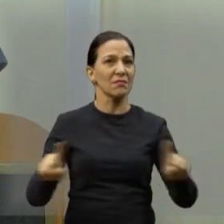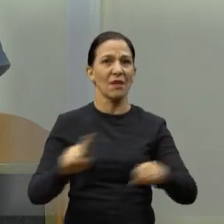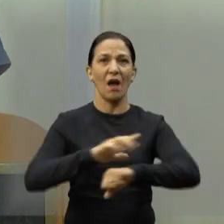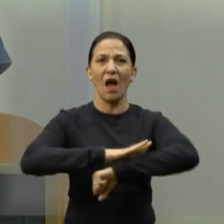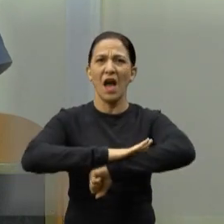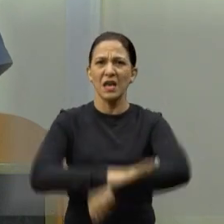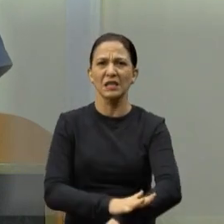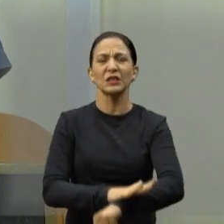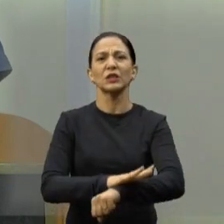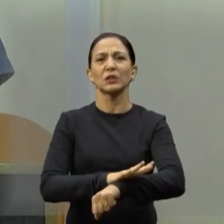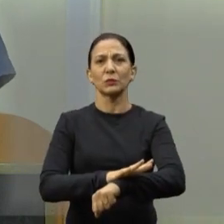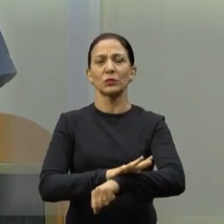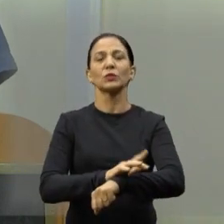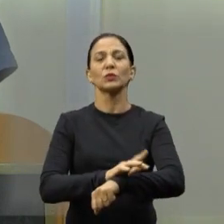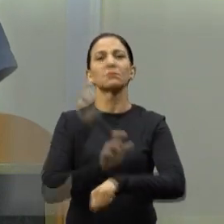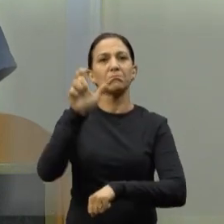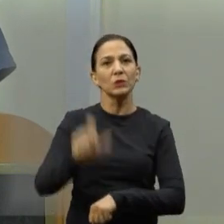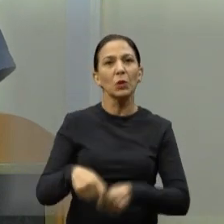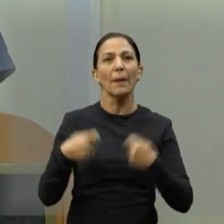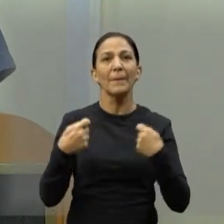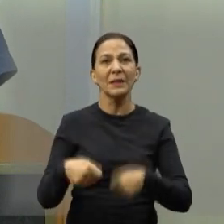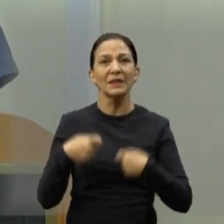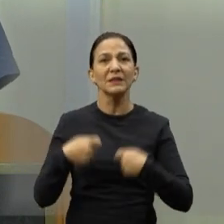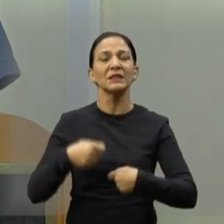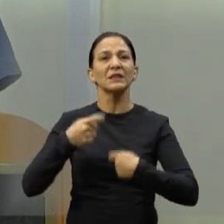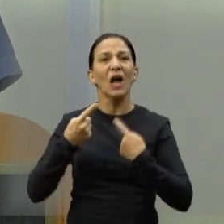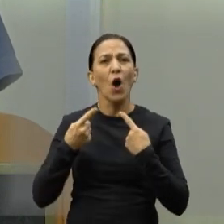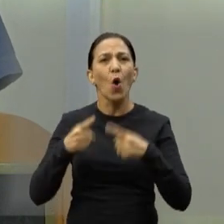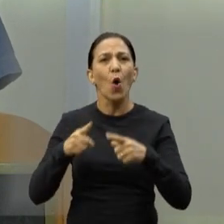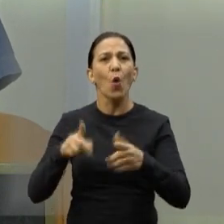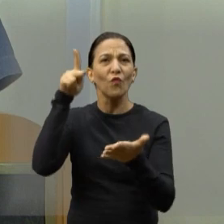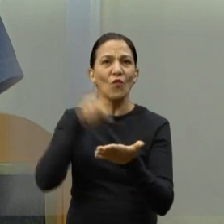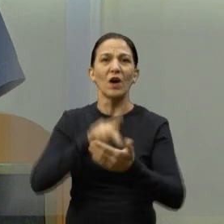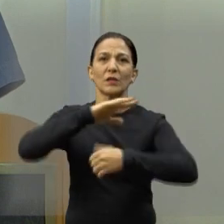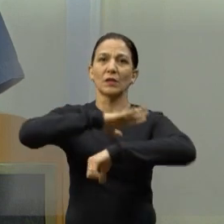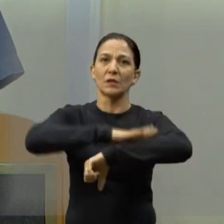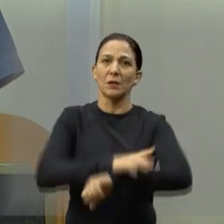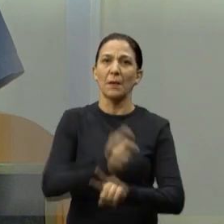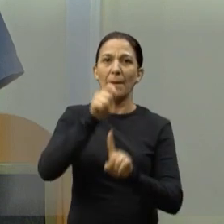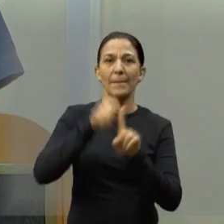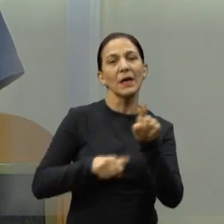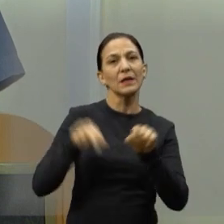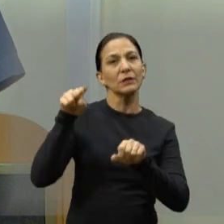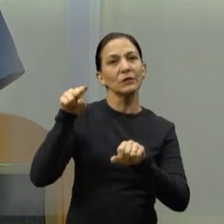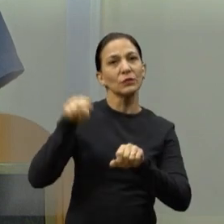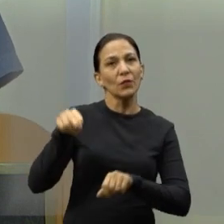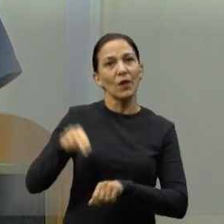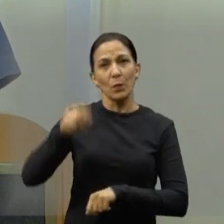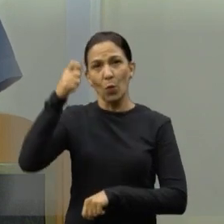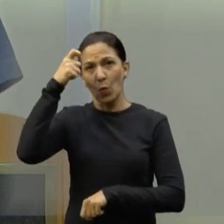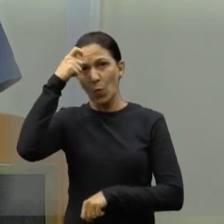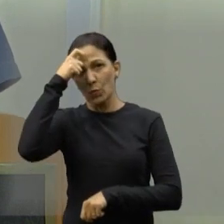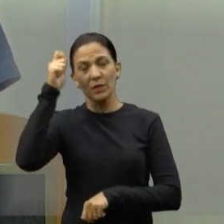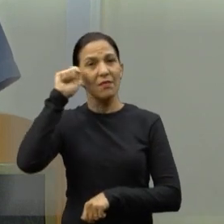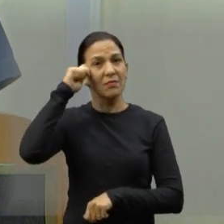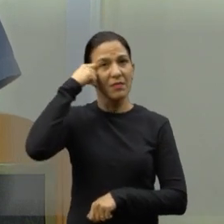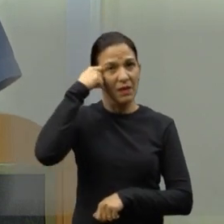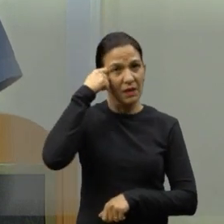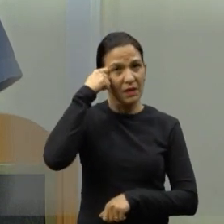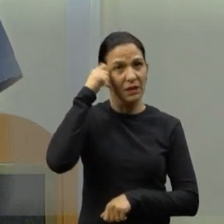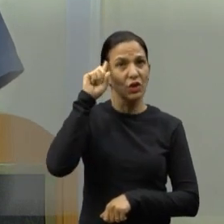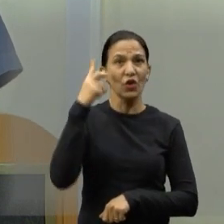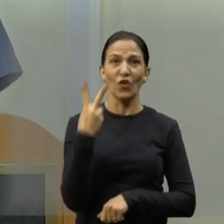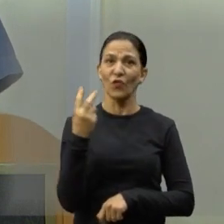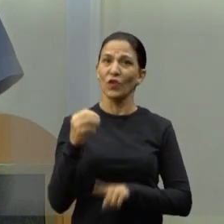antirracista e salve o mês de novembro, salve o mês da consciência negra, salve o 20 de